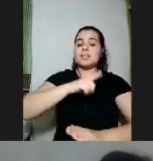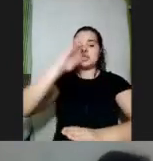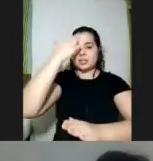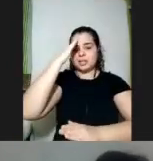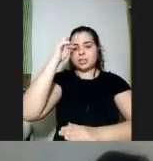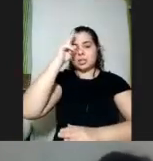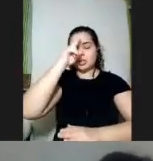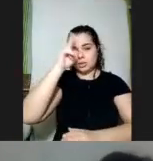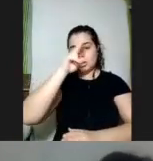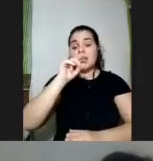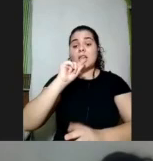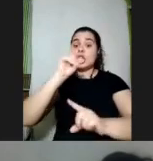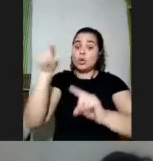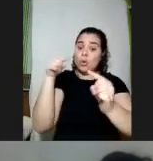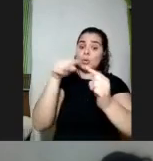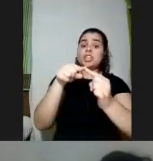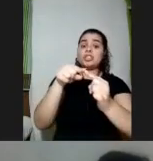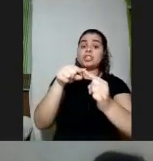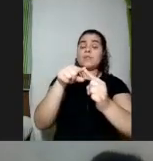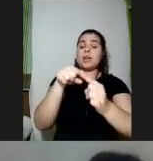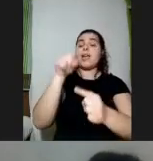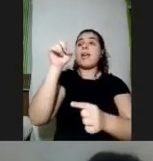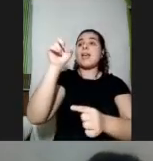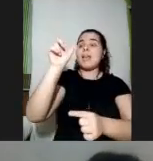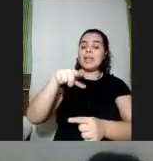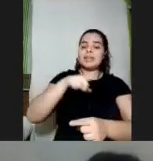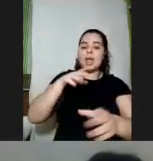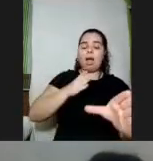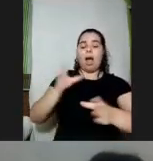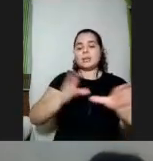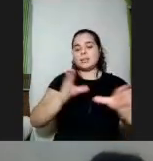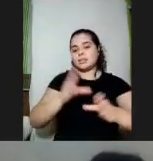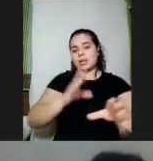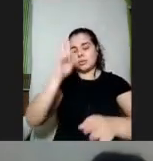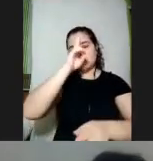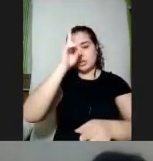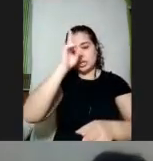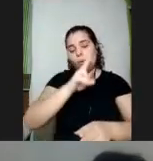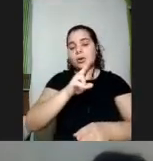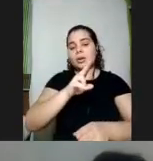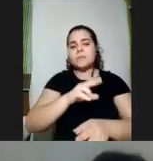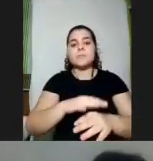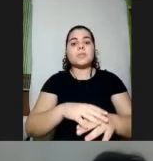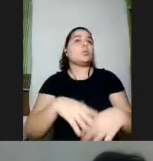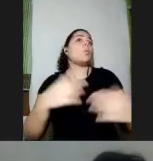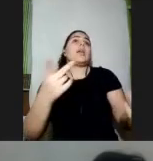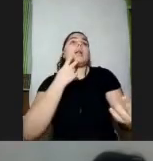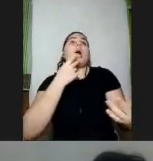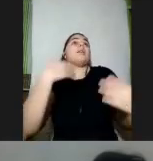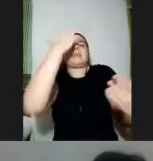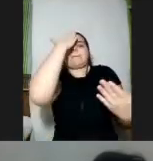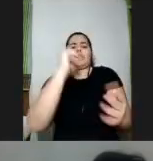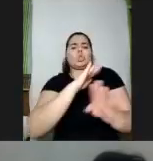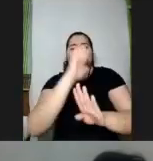história e o objetivo era que ela tivesse acesso à história não era que ela virasse uma grande contadora da narradora da história